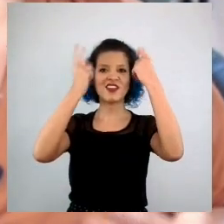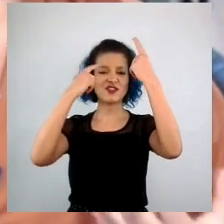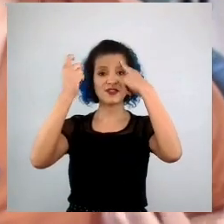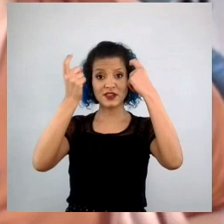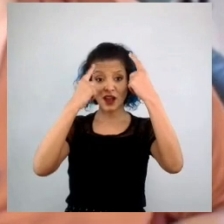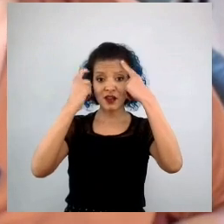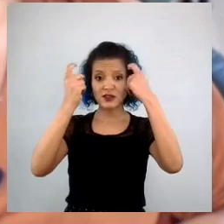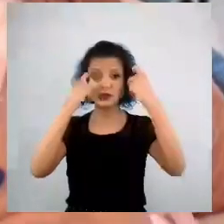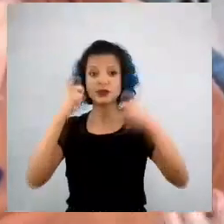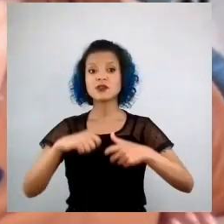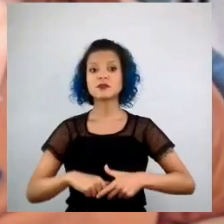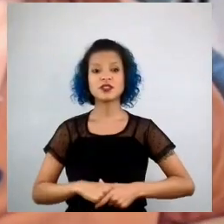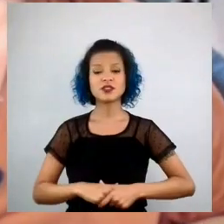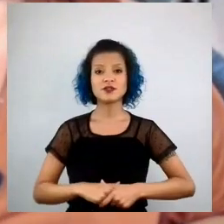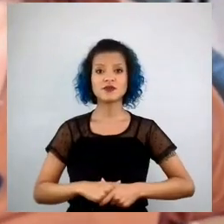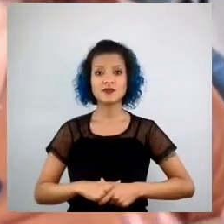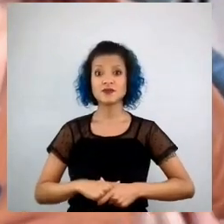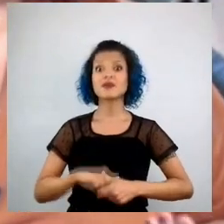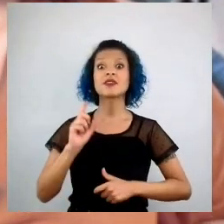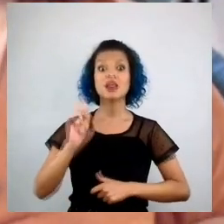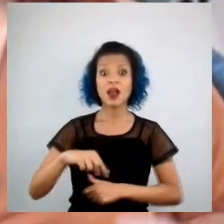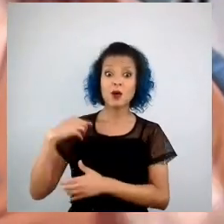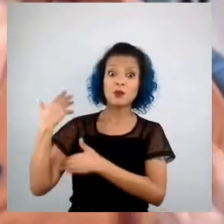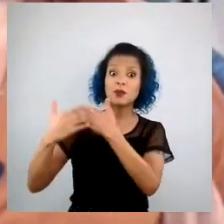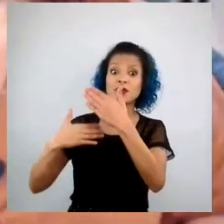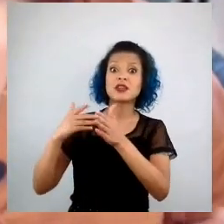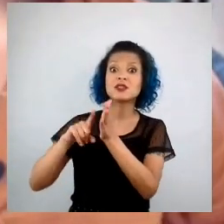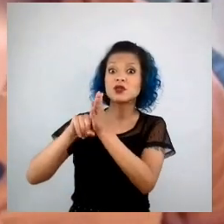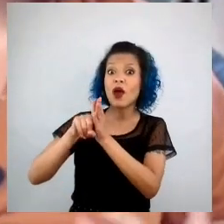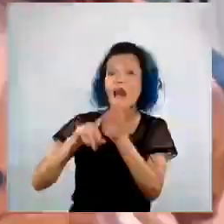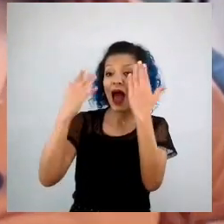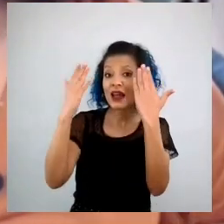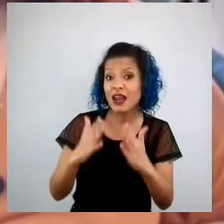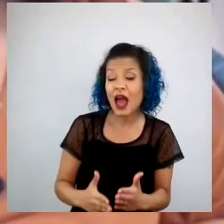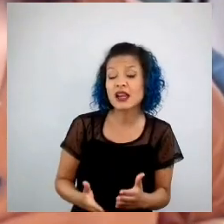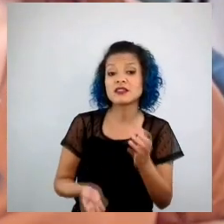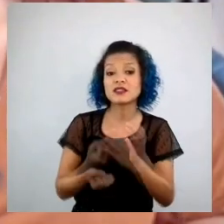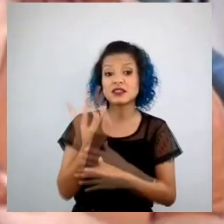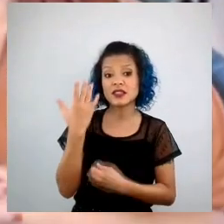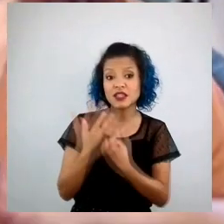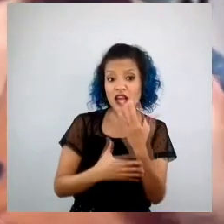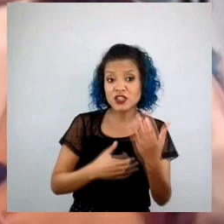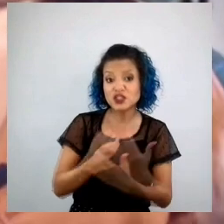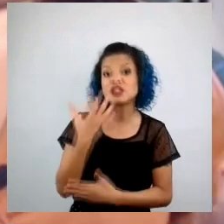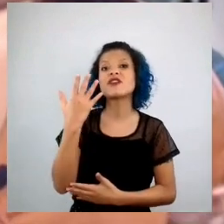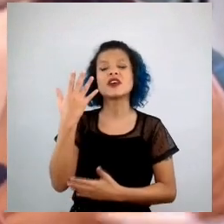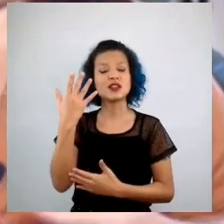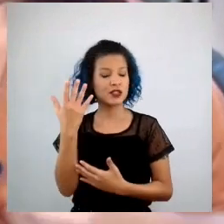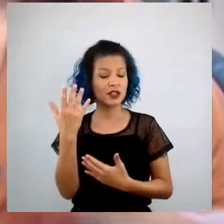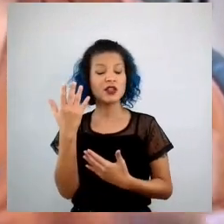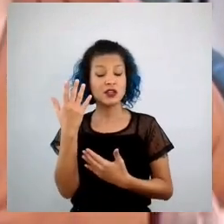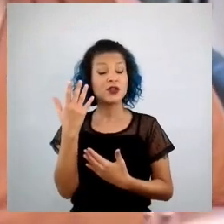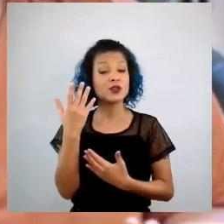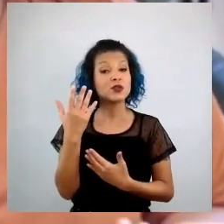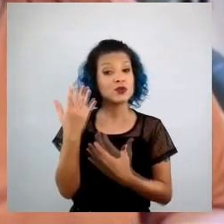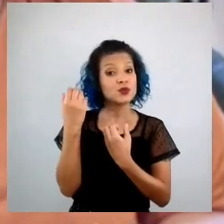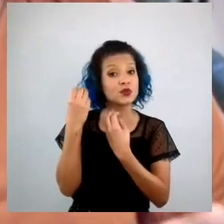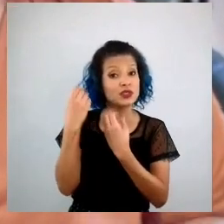sobre todo esse processo de análise criativa dos dados e como isso pode ser uma ferramenta para todo